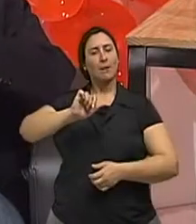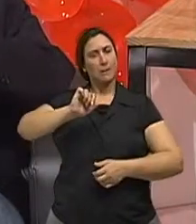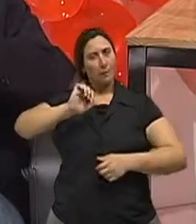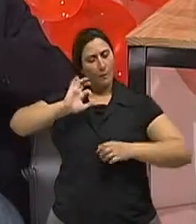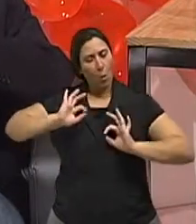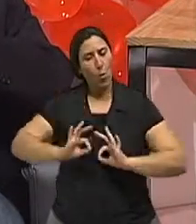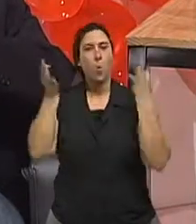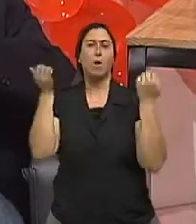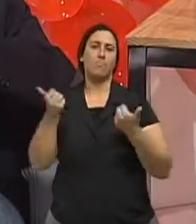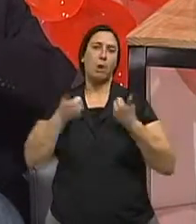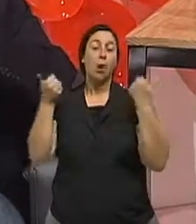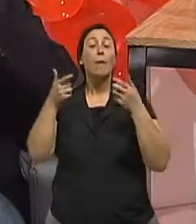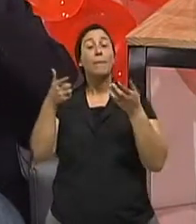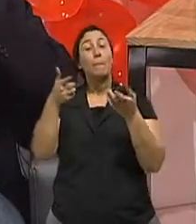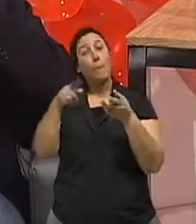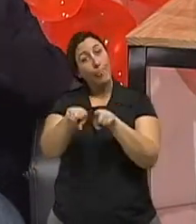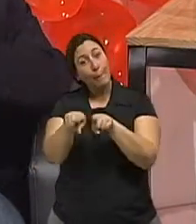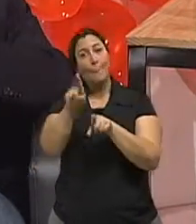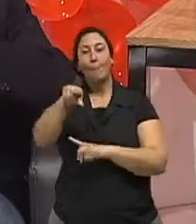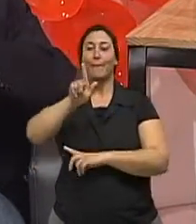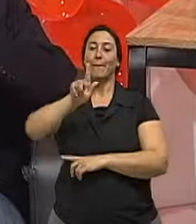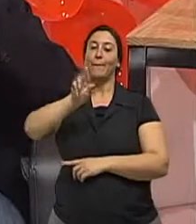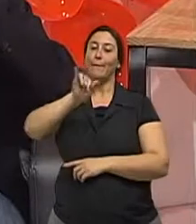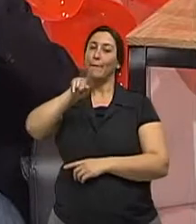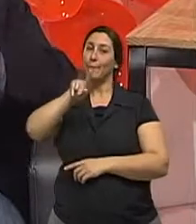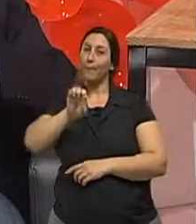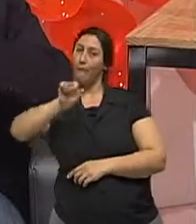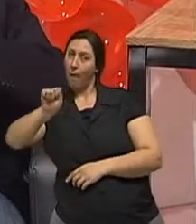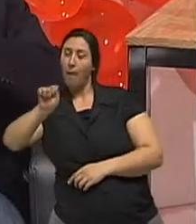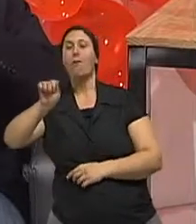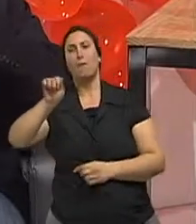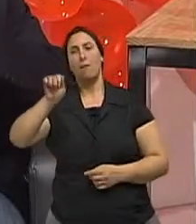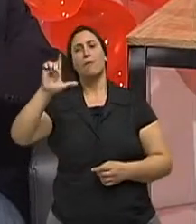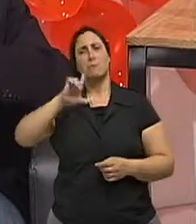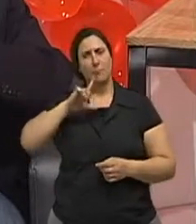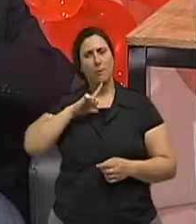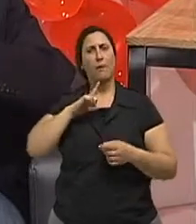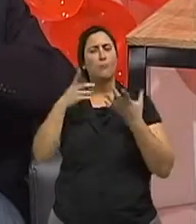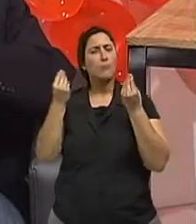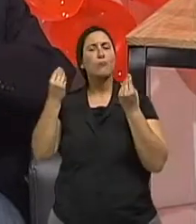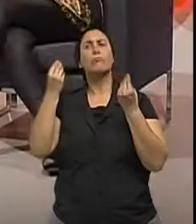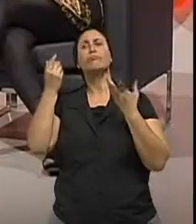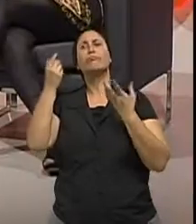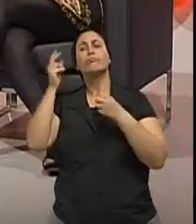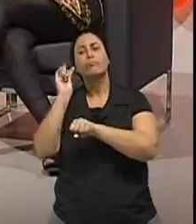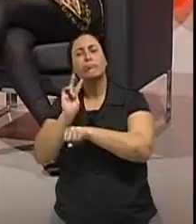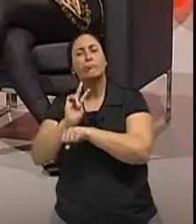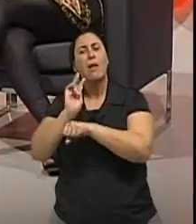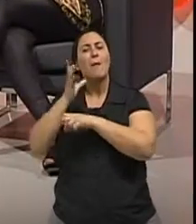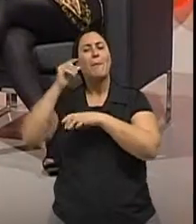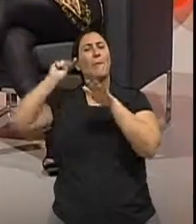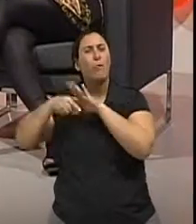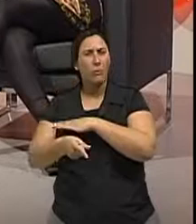gripe A já é uma doença mais grave, mais intensa, com muita febre. Então, aquele telespectador, ele